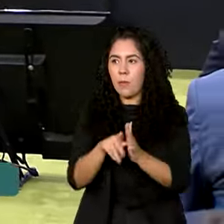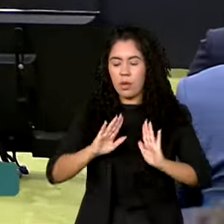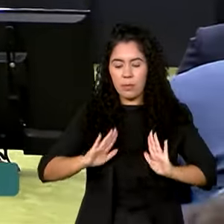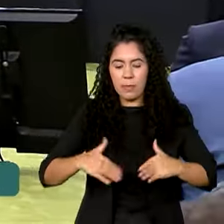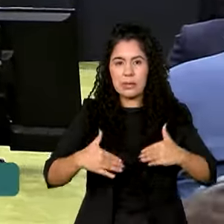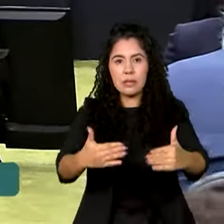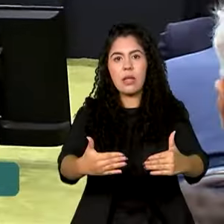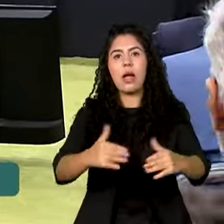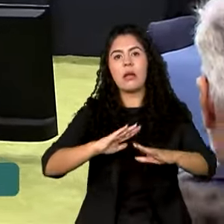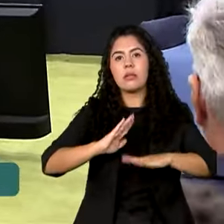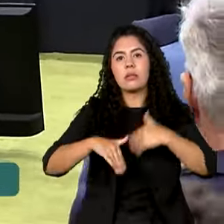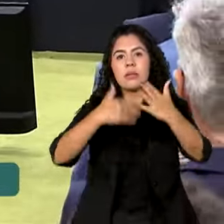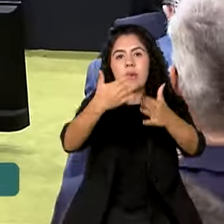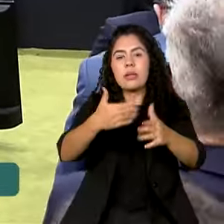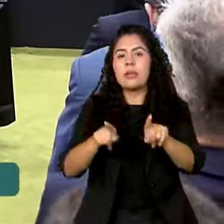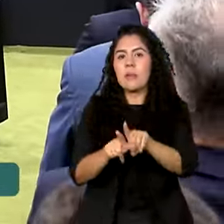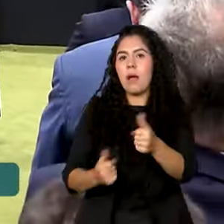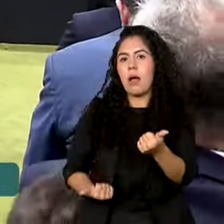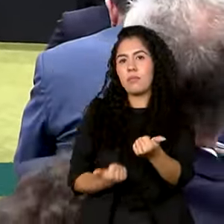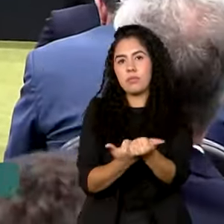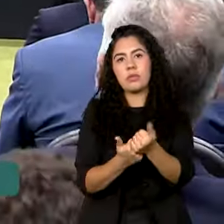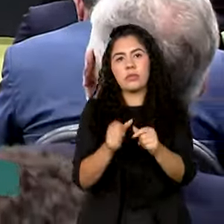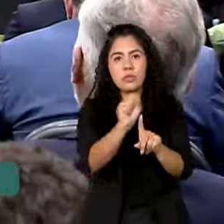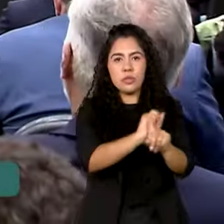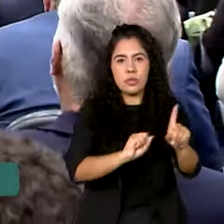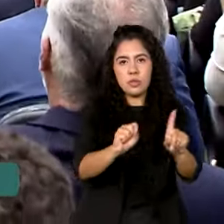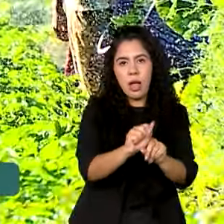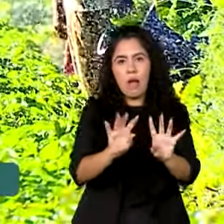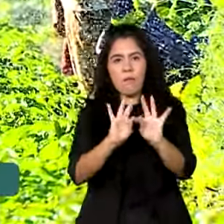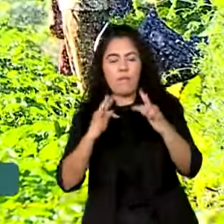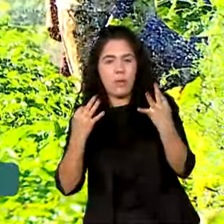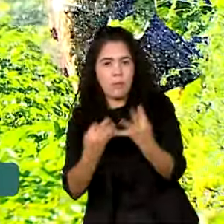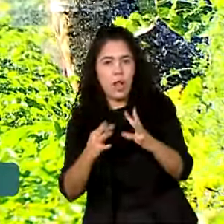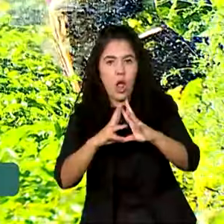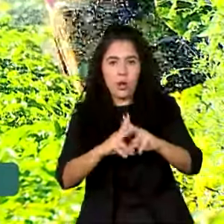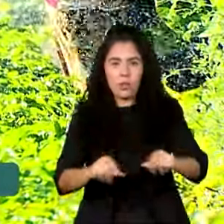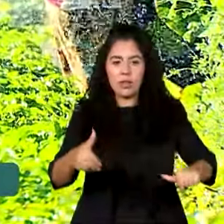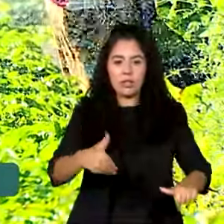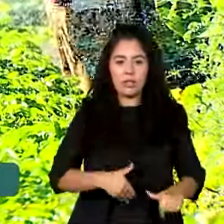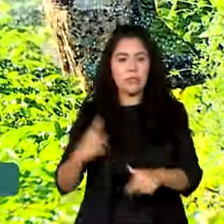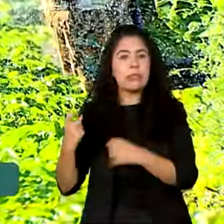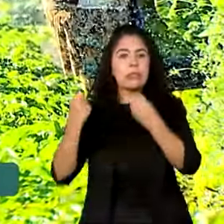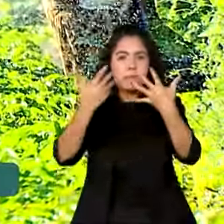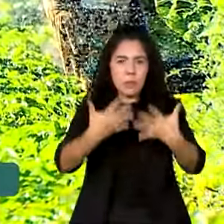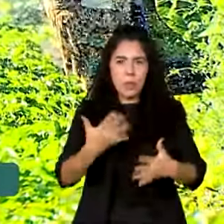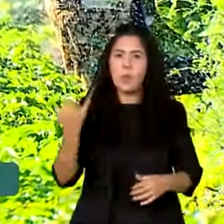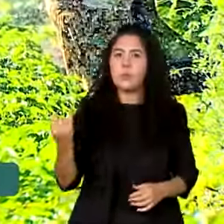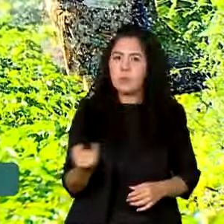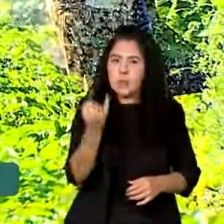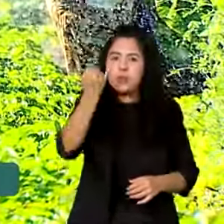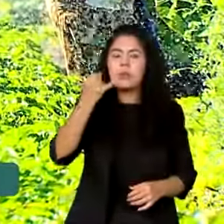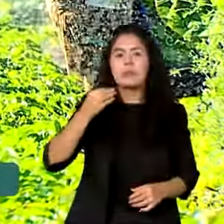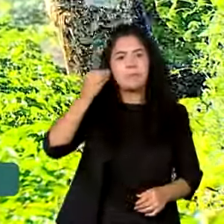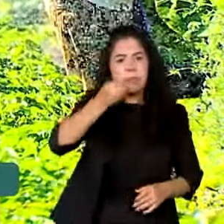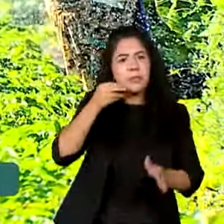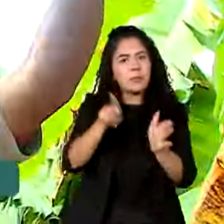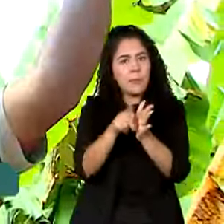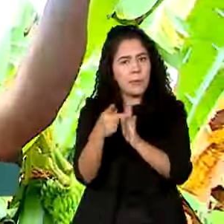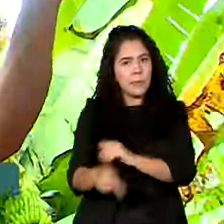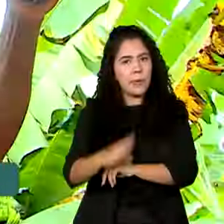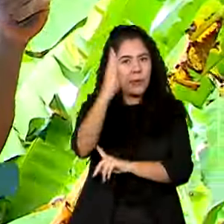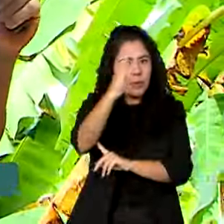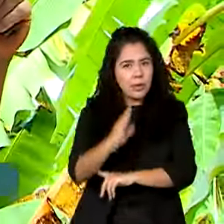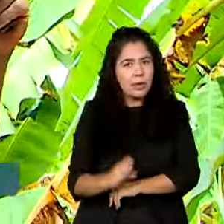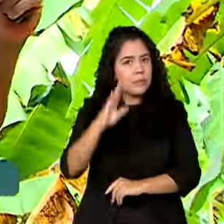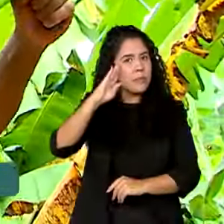e Assistência Social, Família e Combate à Fome, destacou a importância da experiência brasileira em